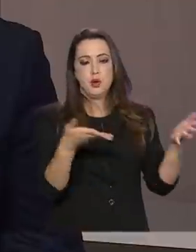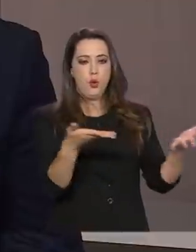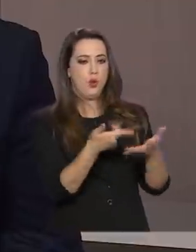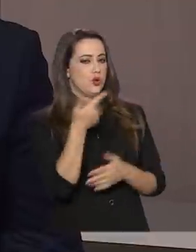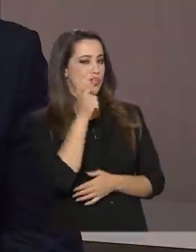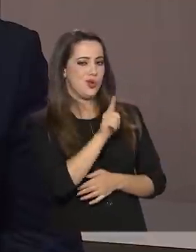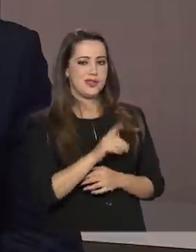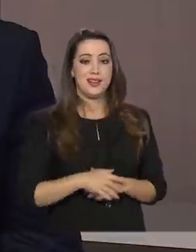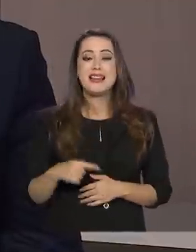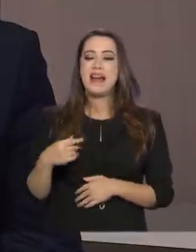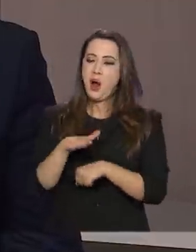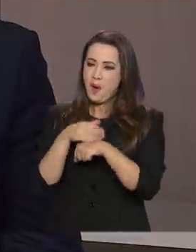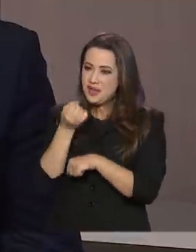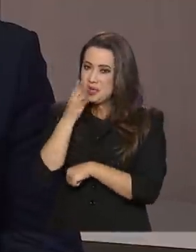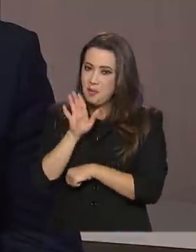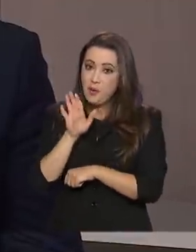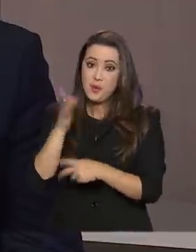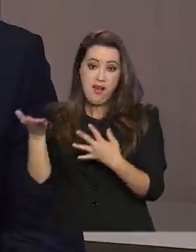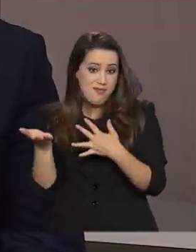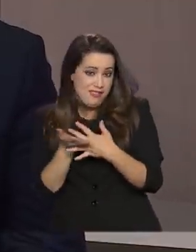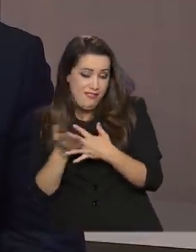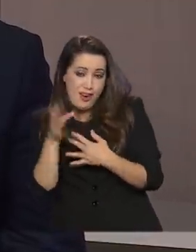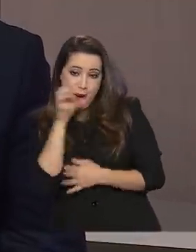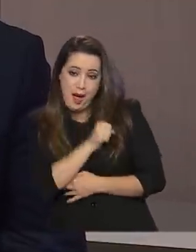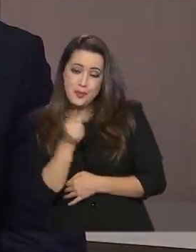A conversa está boa, a gente vai para um rápido intervalo e daqui a pouco a gente volta.